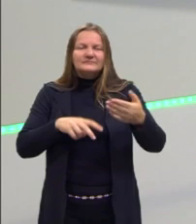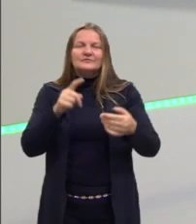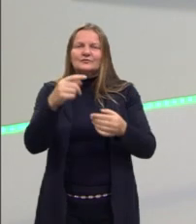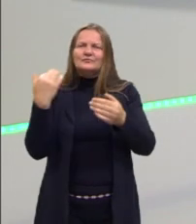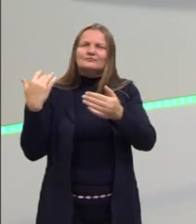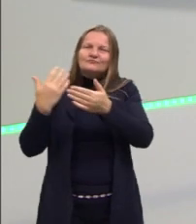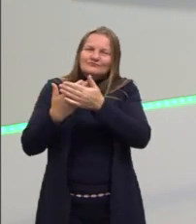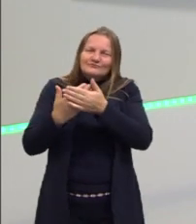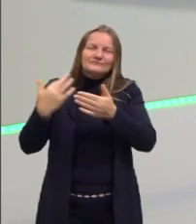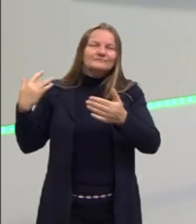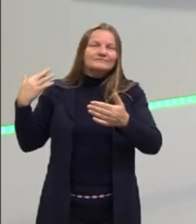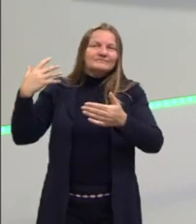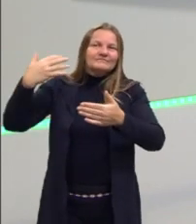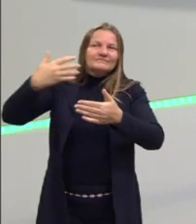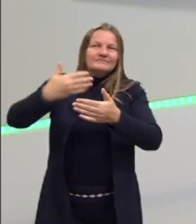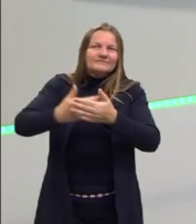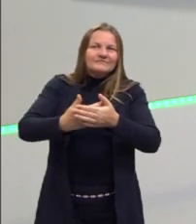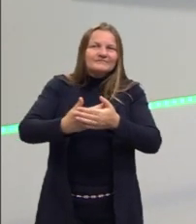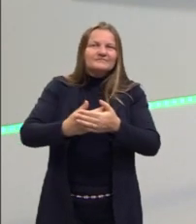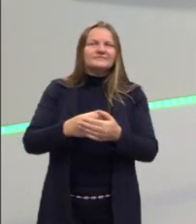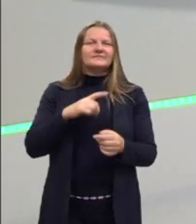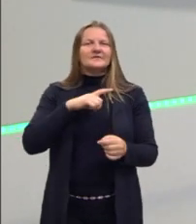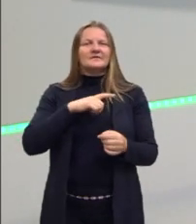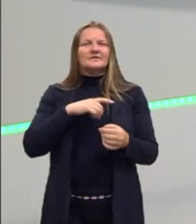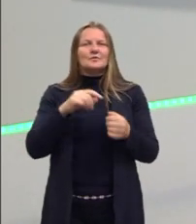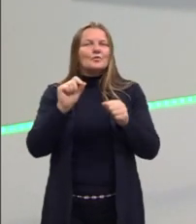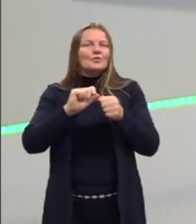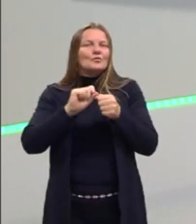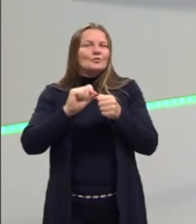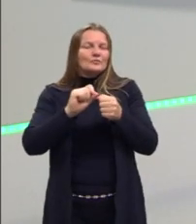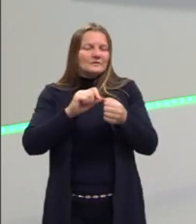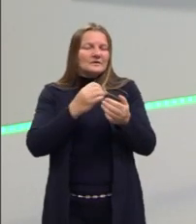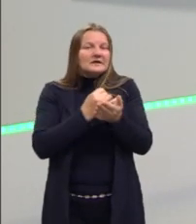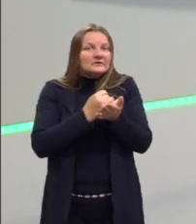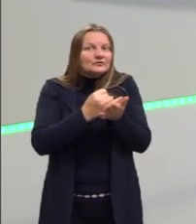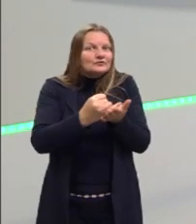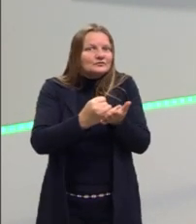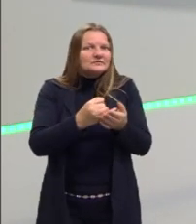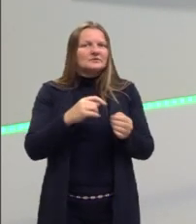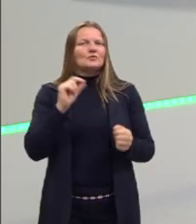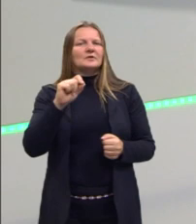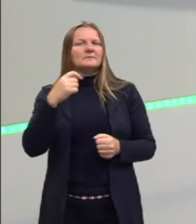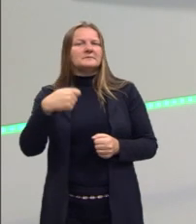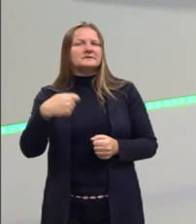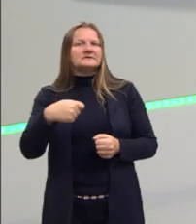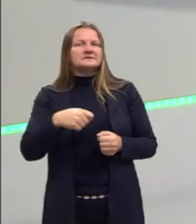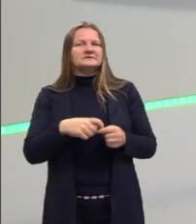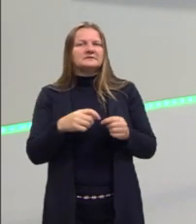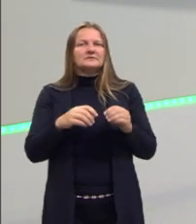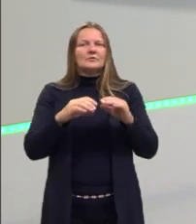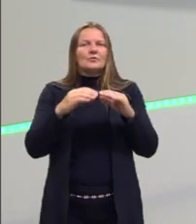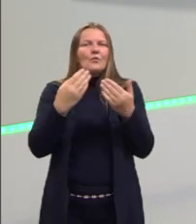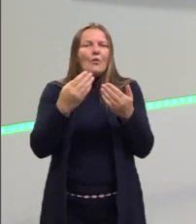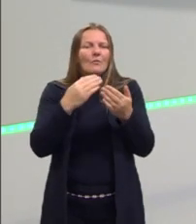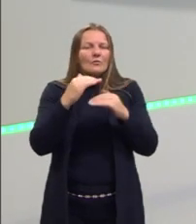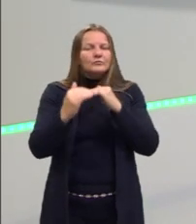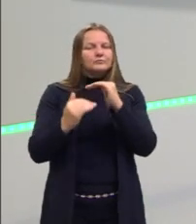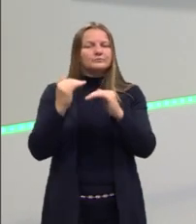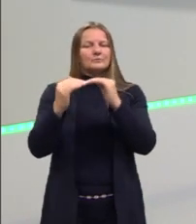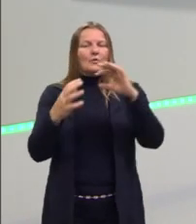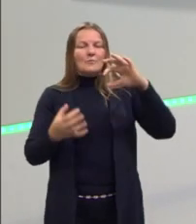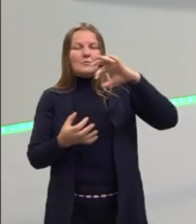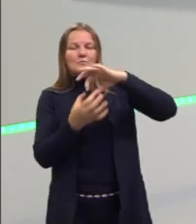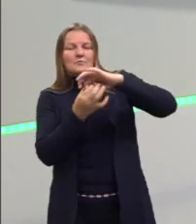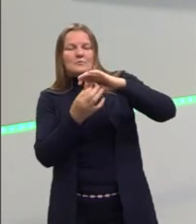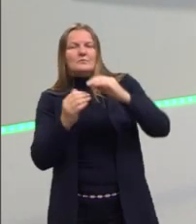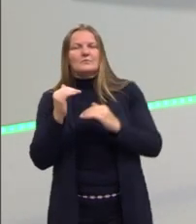estudando até agora. Esses elementos que precisam conter na introdução, o que precisa, como ela passa para o desenvolvimento, como ela vai para